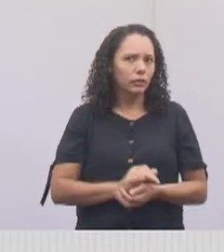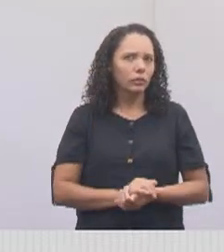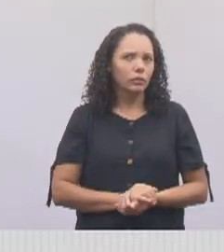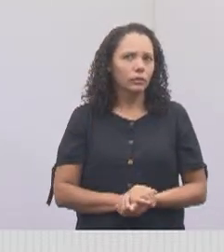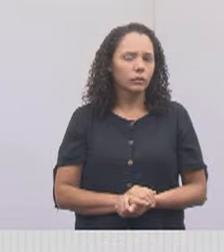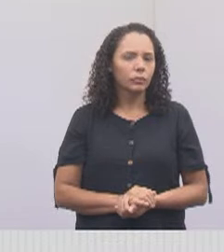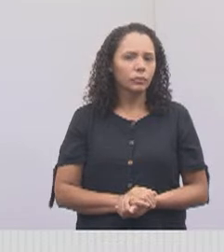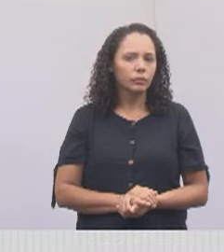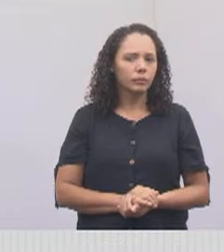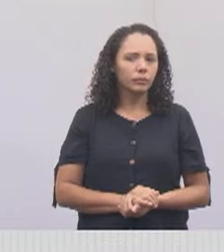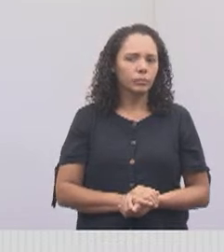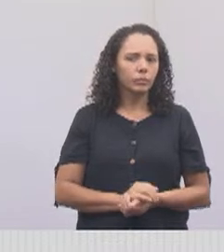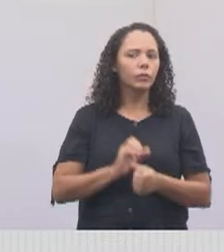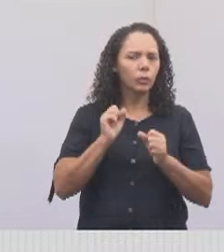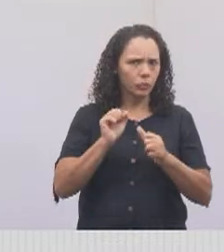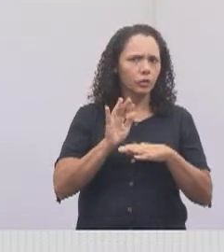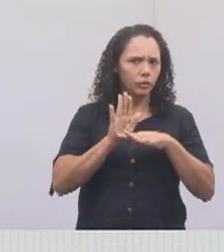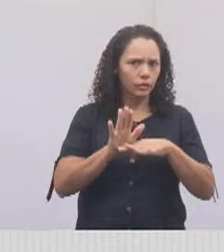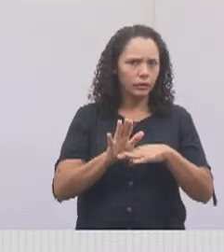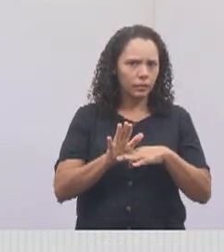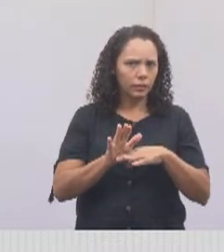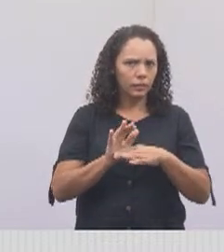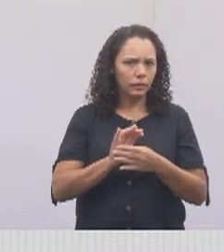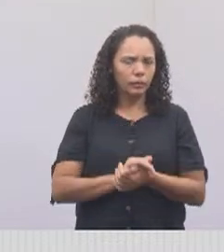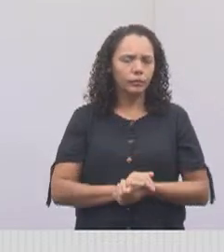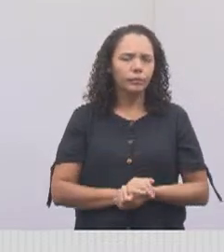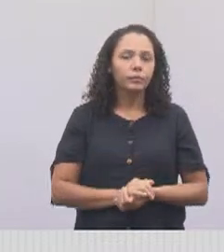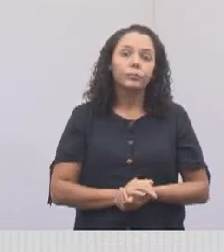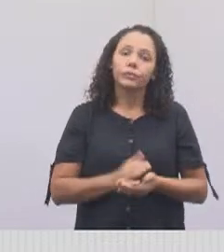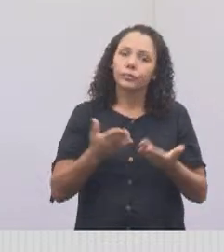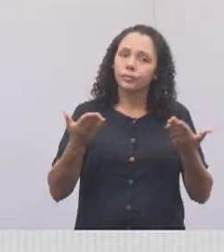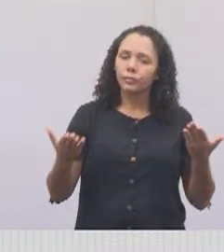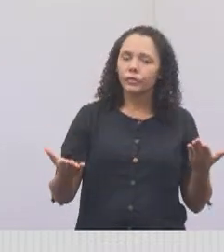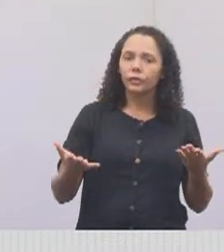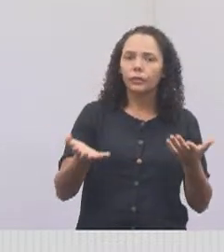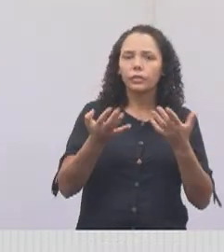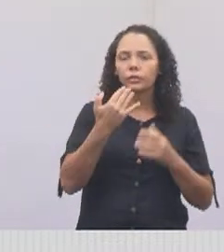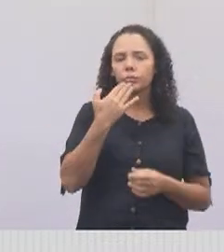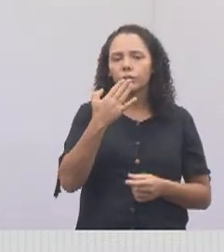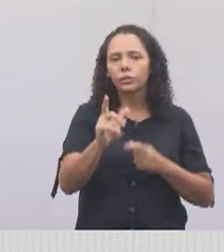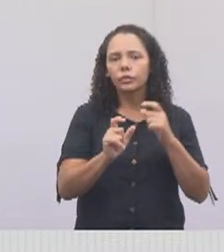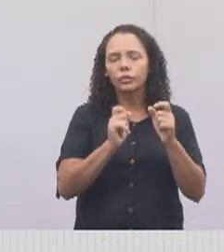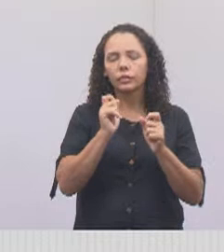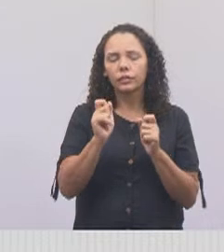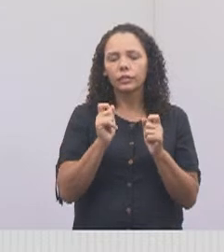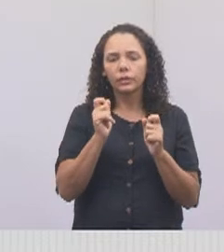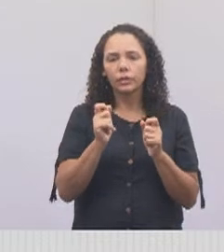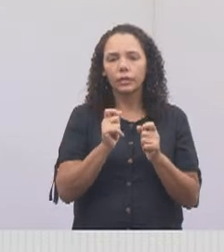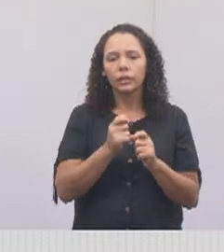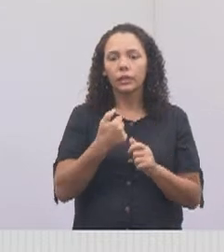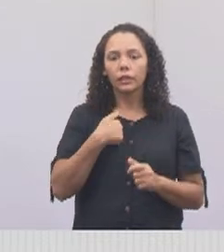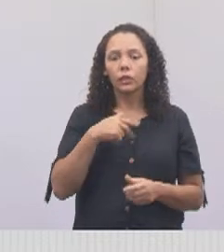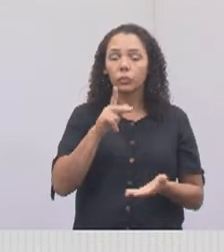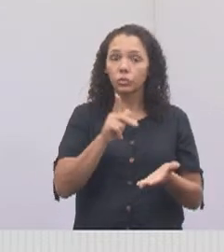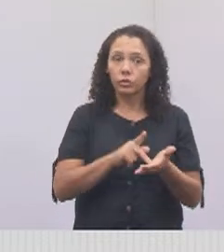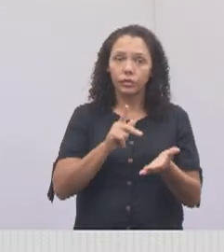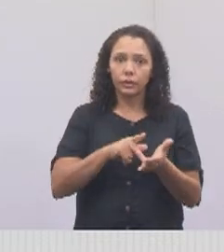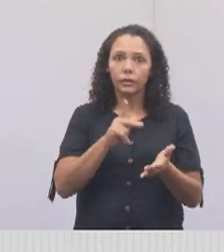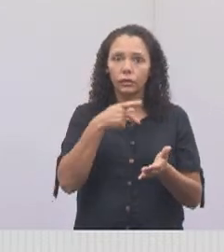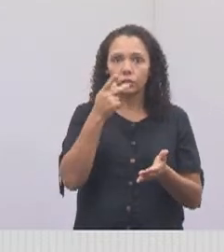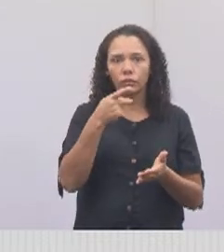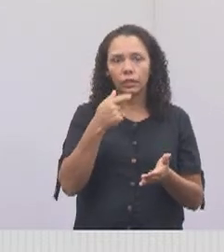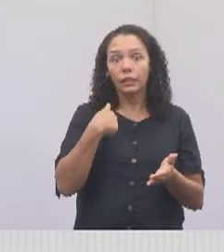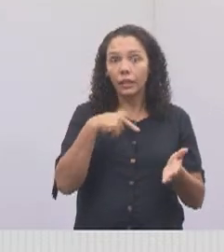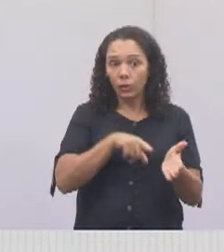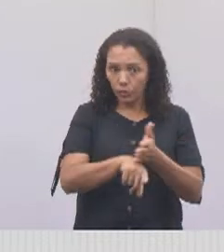Também, mas isso pode ajudar, não pode? Então, uma das coisas que eu gostaria de pedir, eu estou falando aqui, sinceramente, eu não entendo, mas eu estou